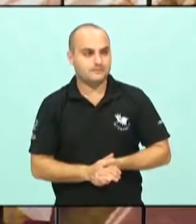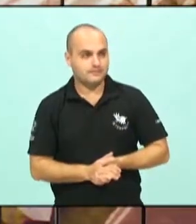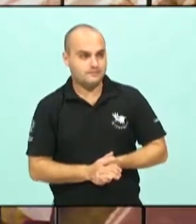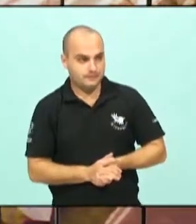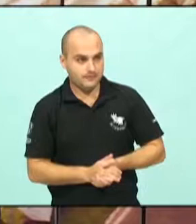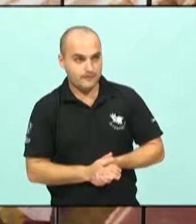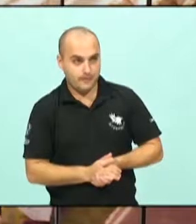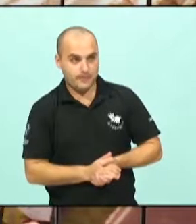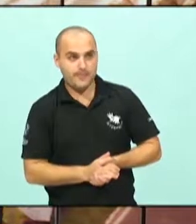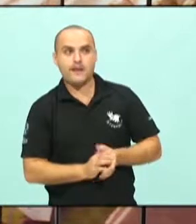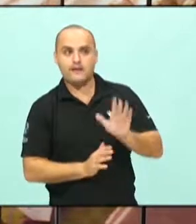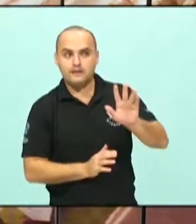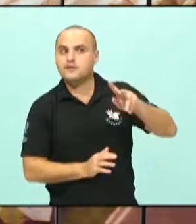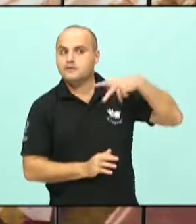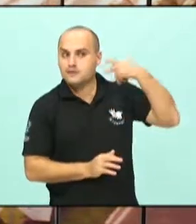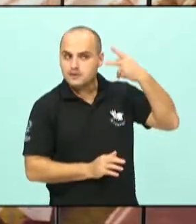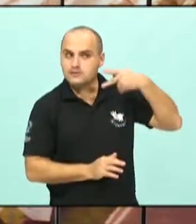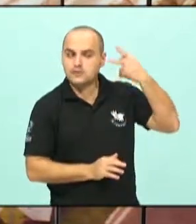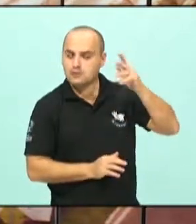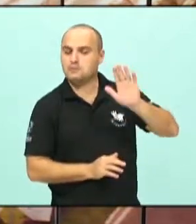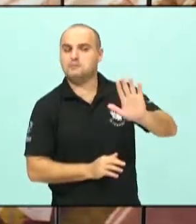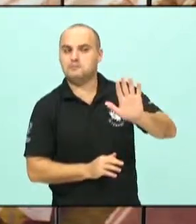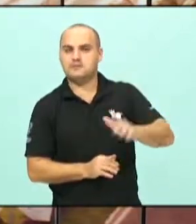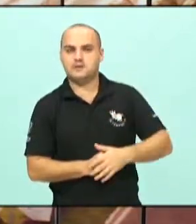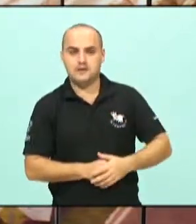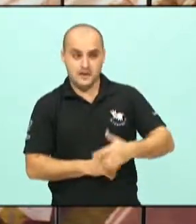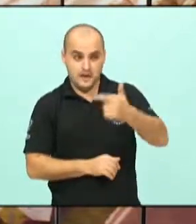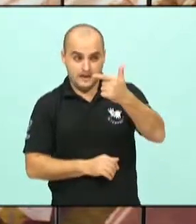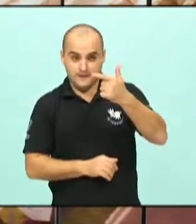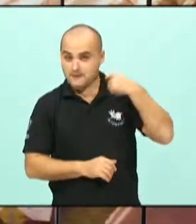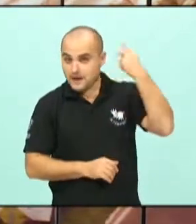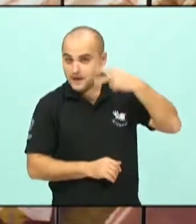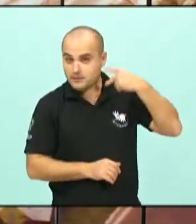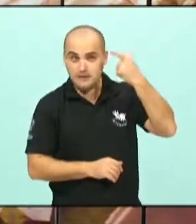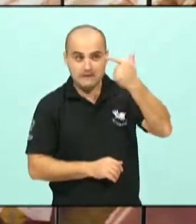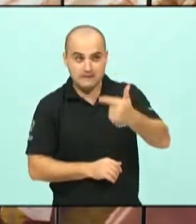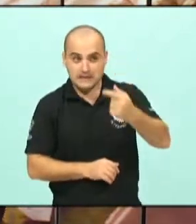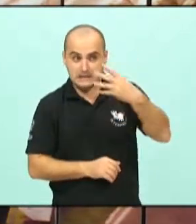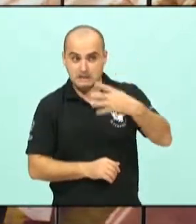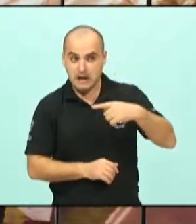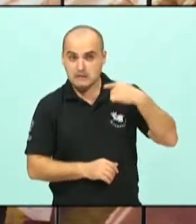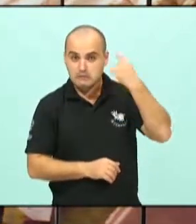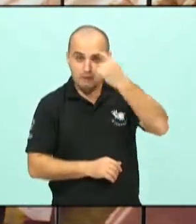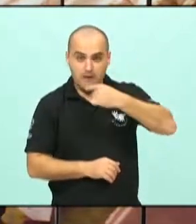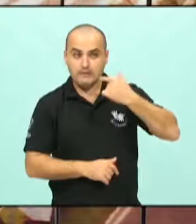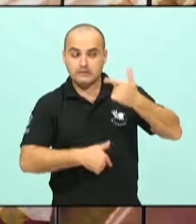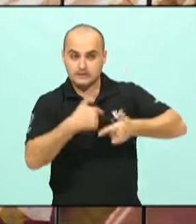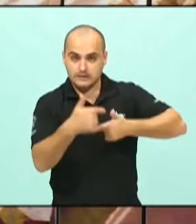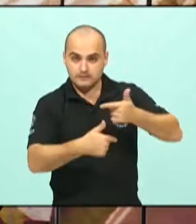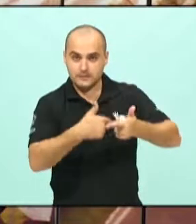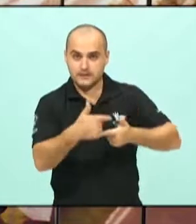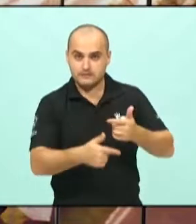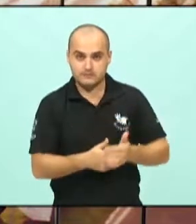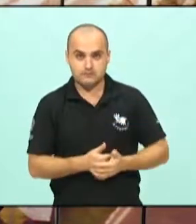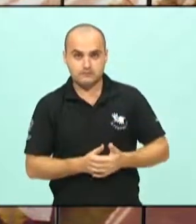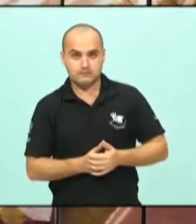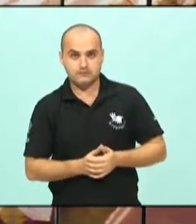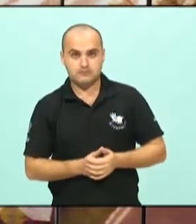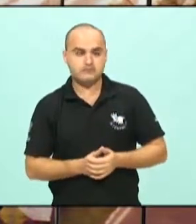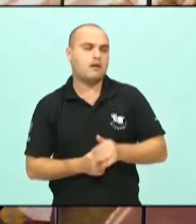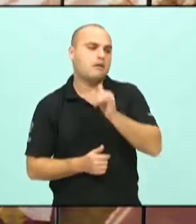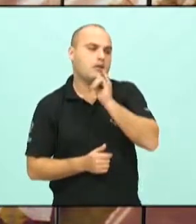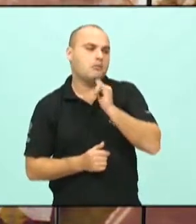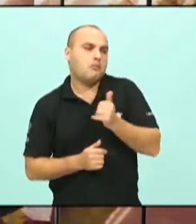para mim, na minha concepção, 24 horas não tem. Ele não para às 6 da tarde,